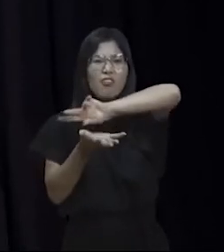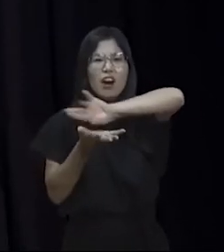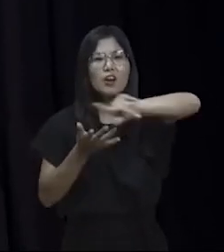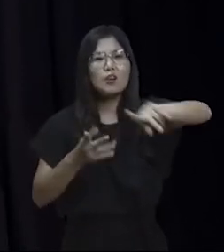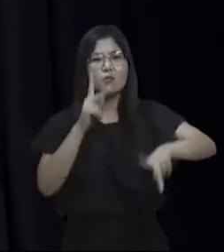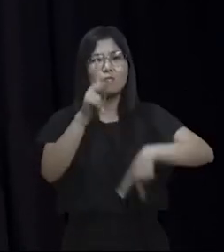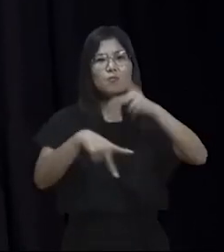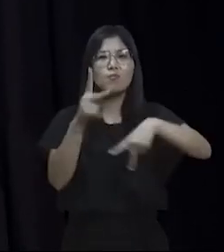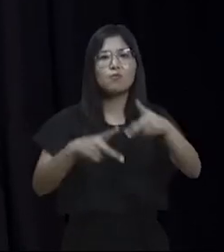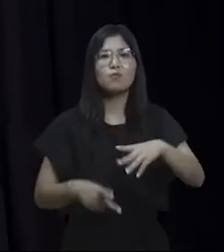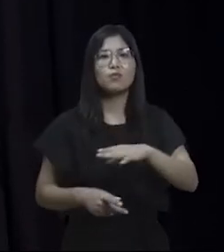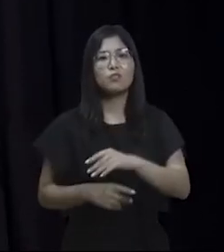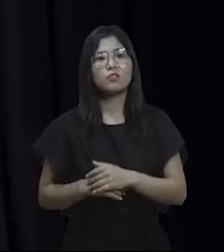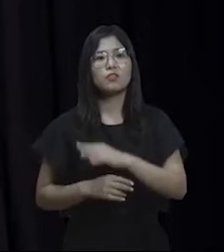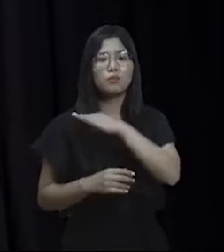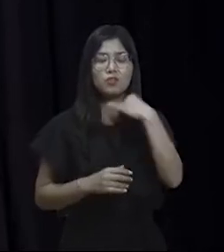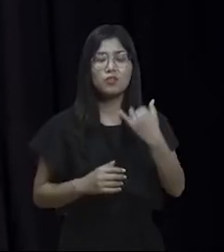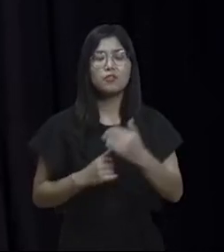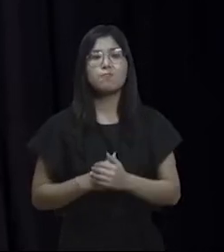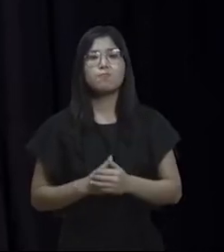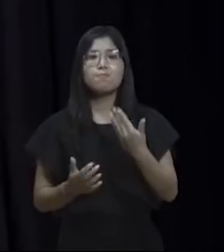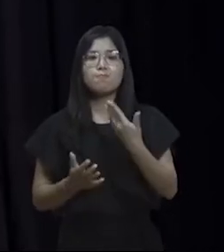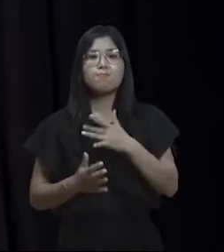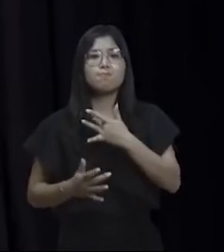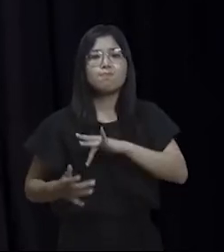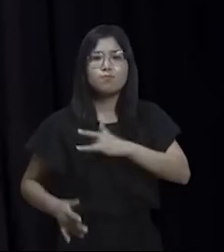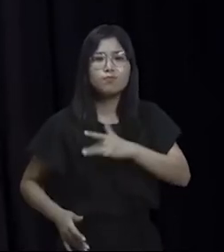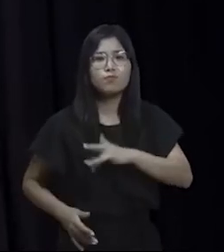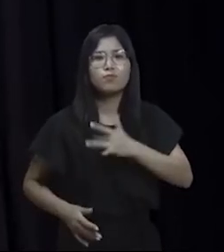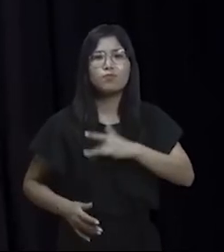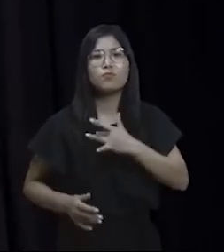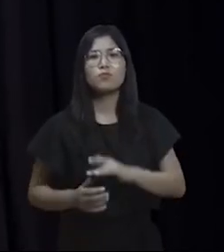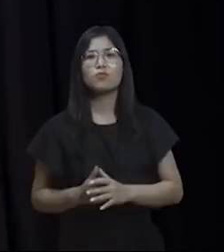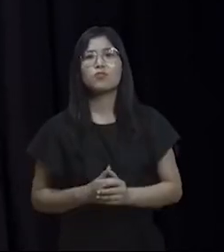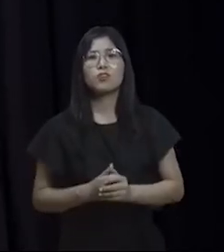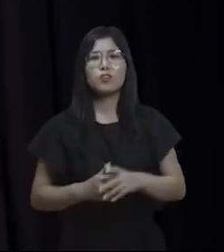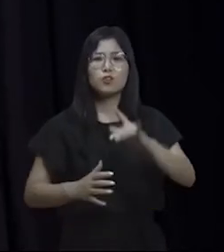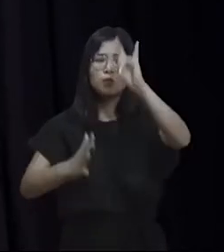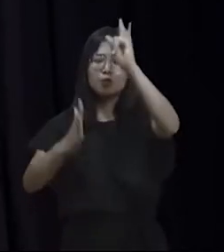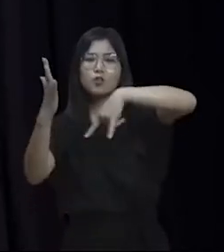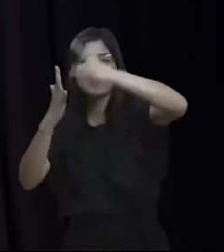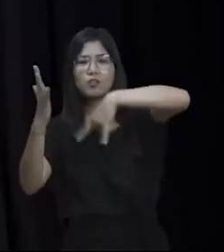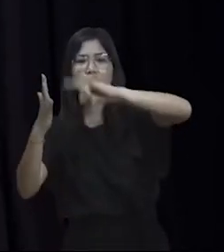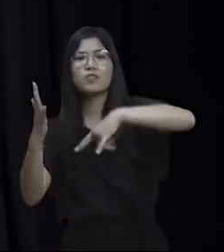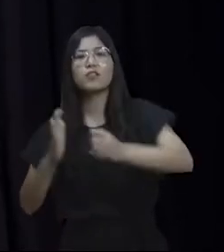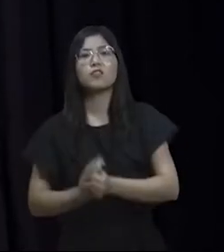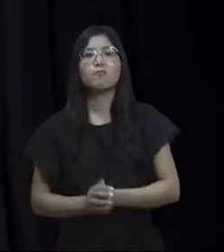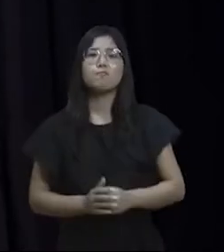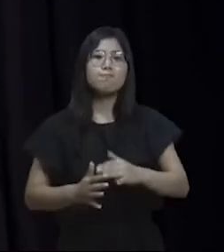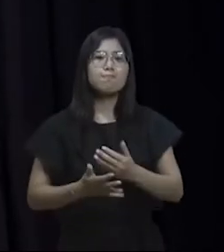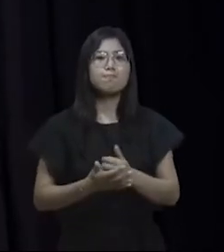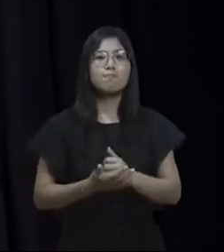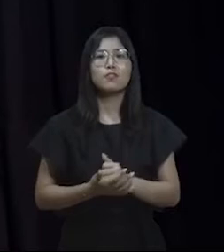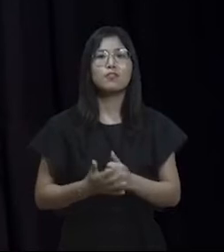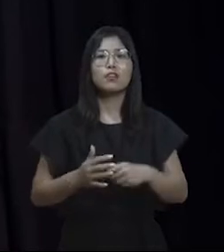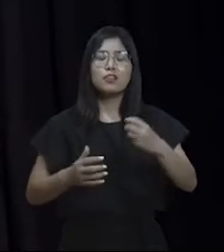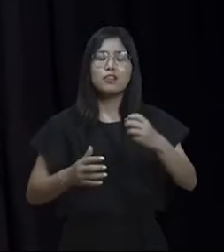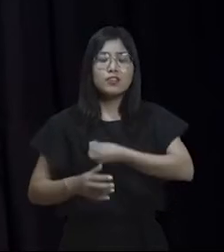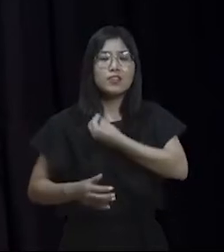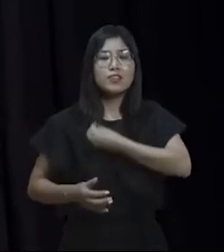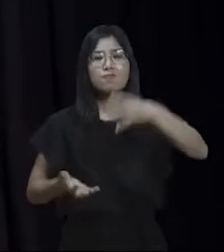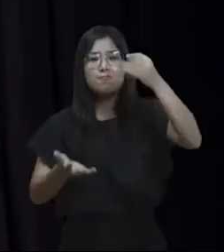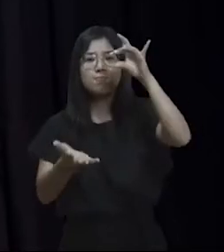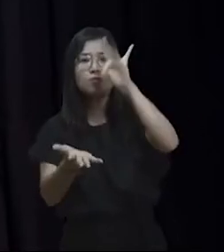Não é cena de ficção. Se fosse um filme, a CPI seria um documentário, não baseado na vida real,